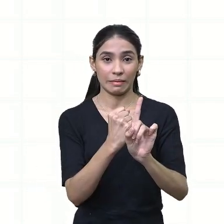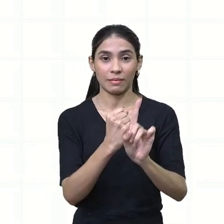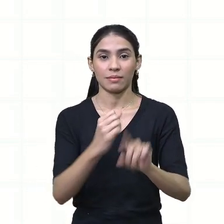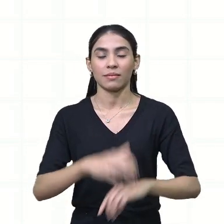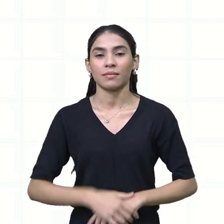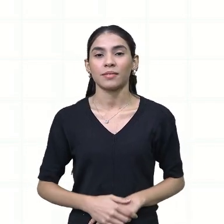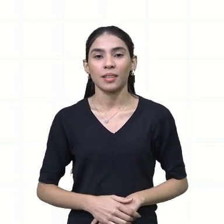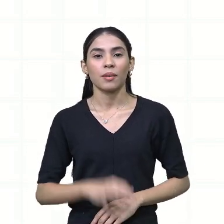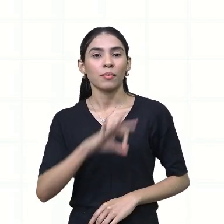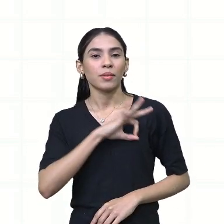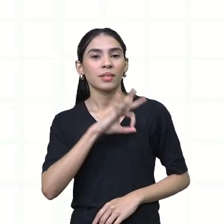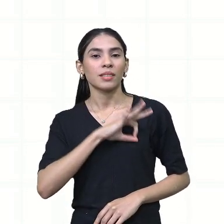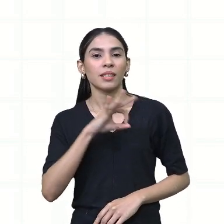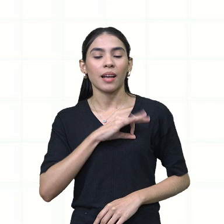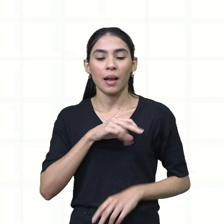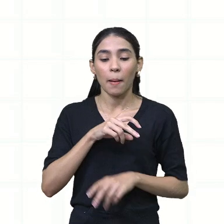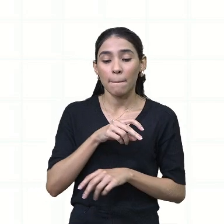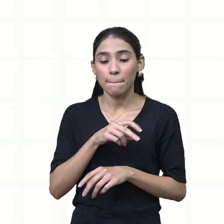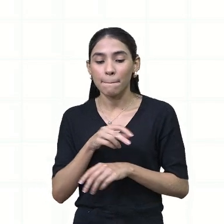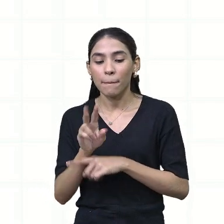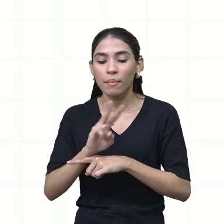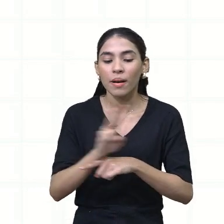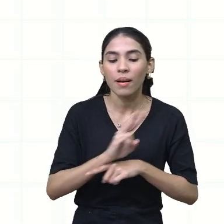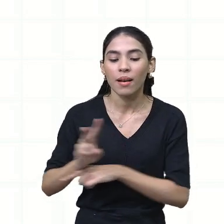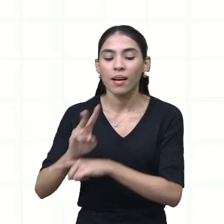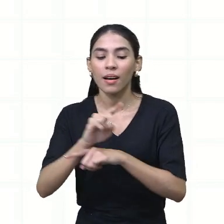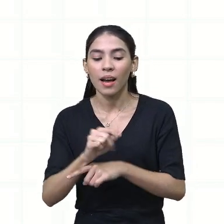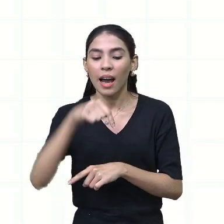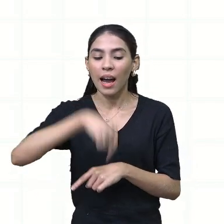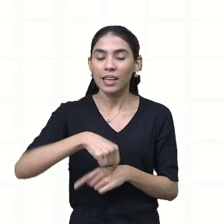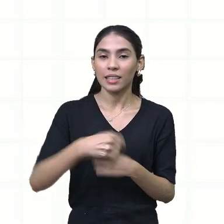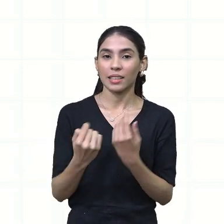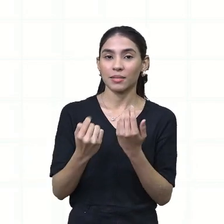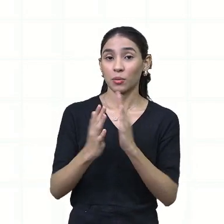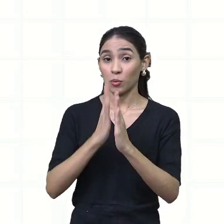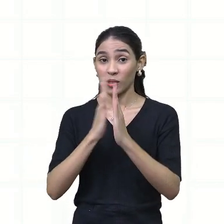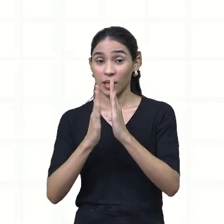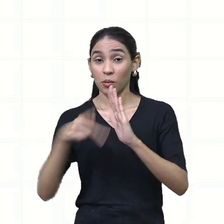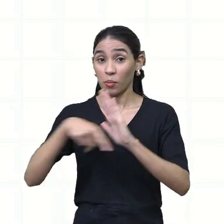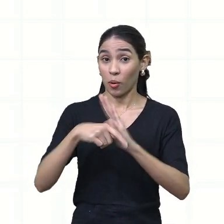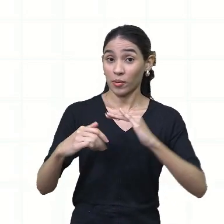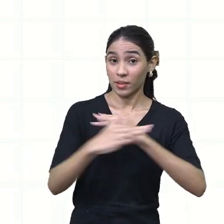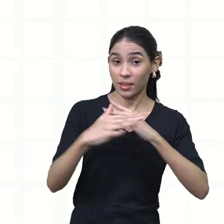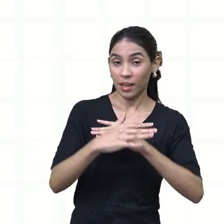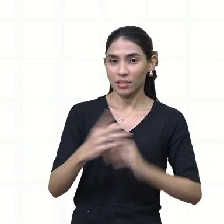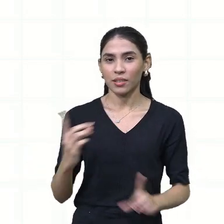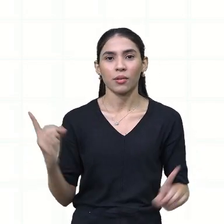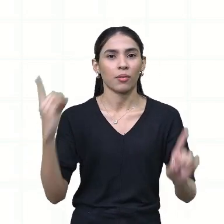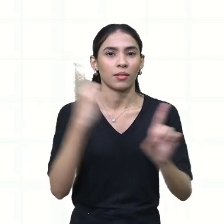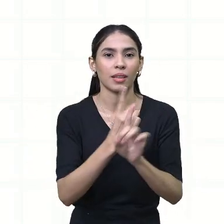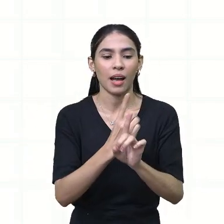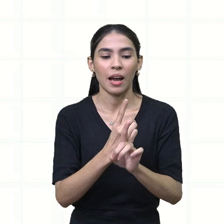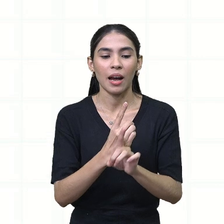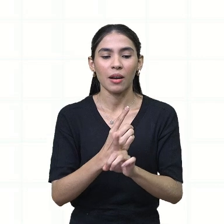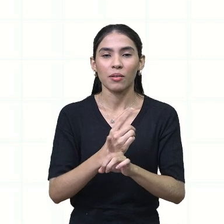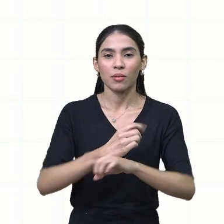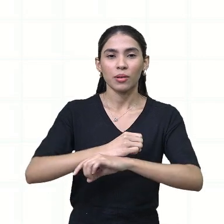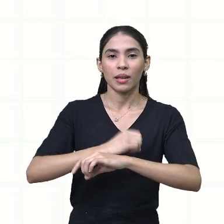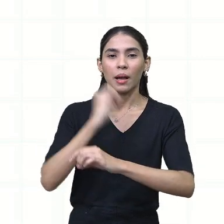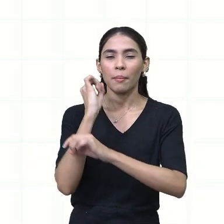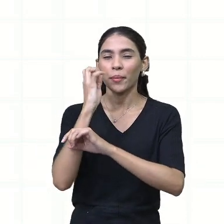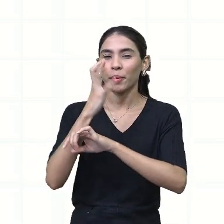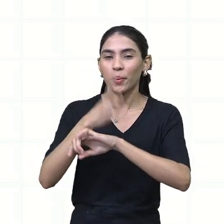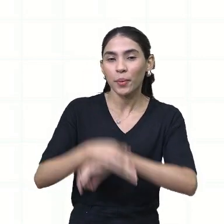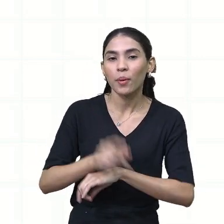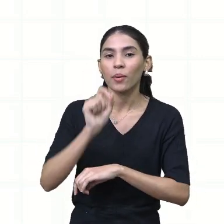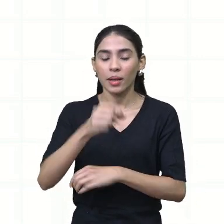Policiais que faziam a ronda no centro da cidade encontraram, na madrugada de ontem,